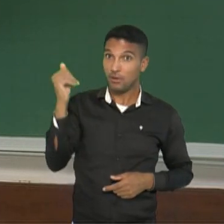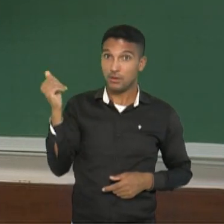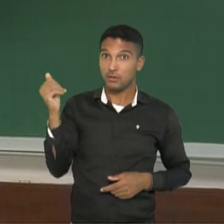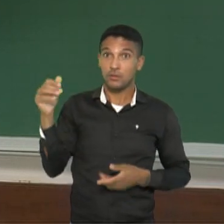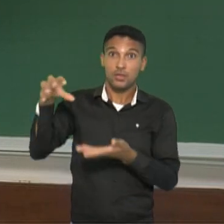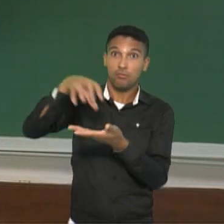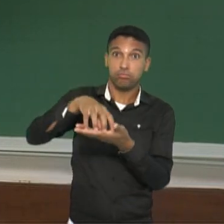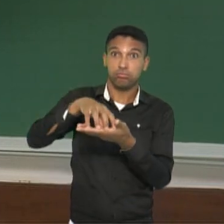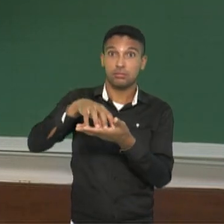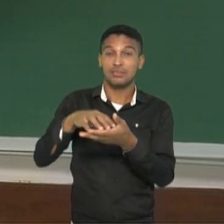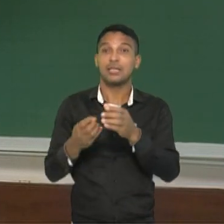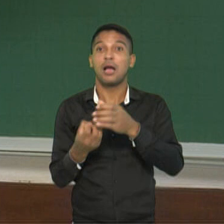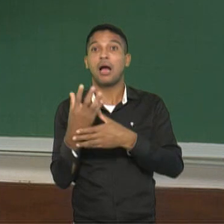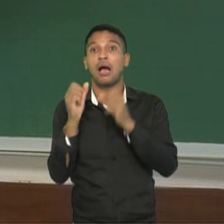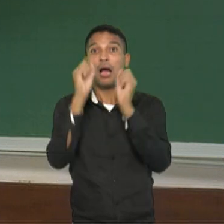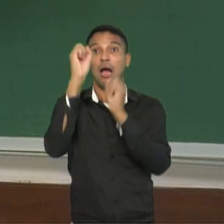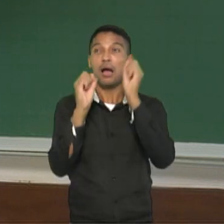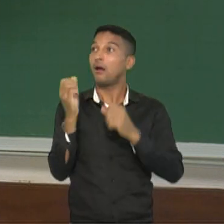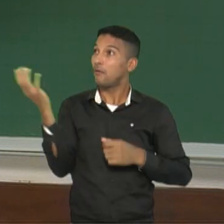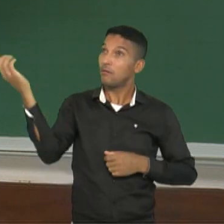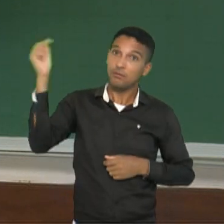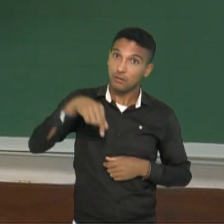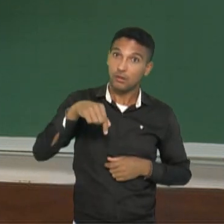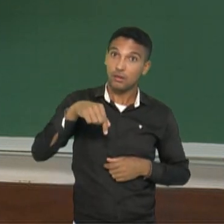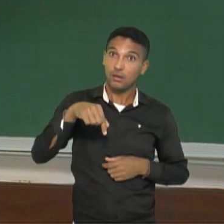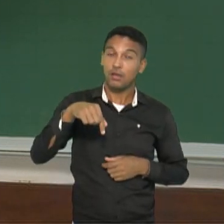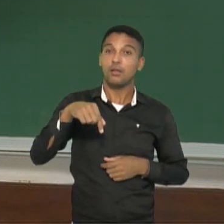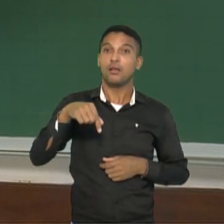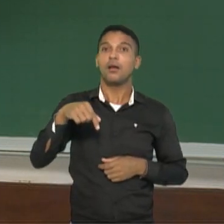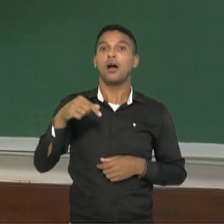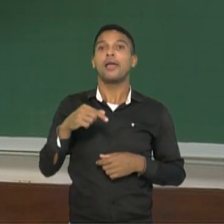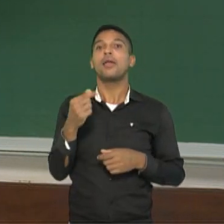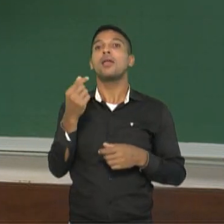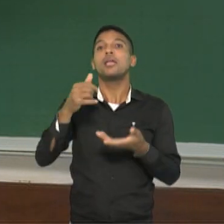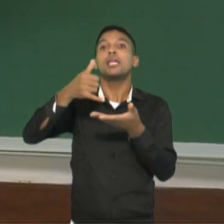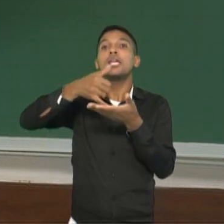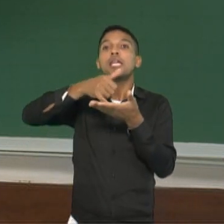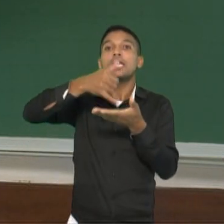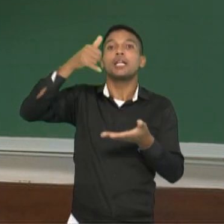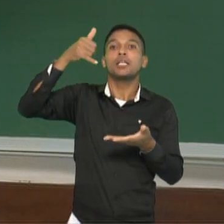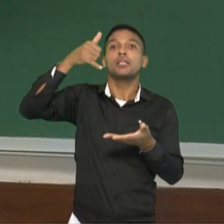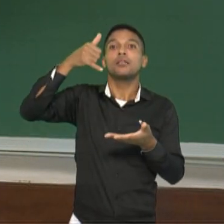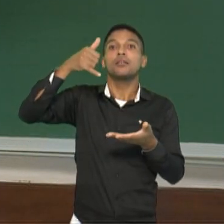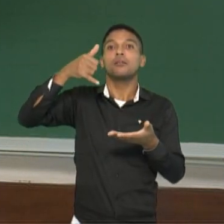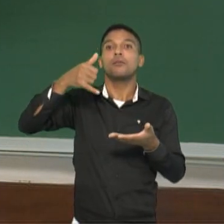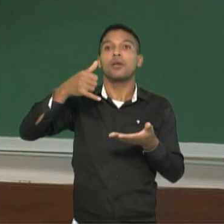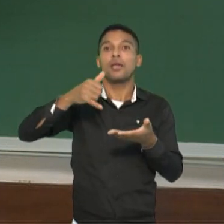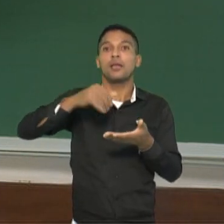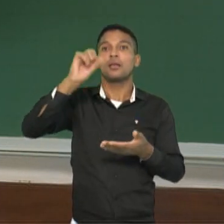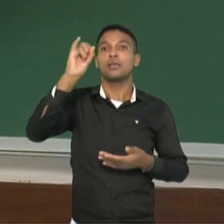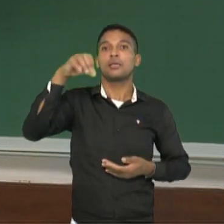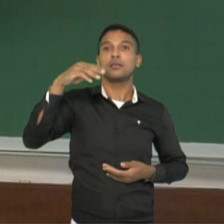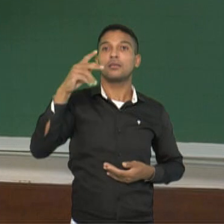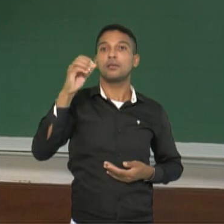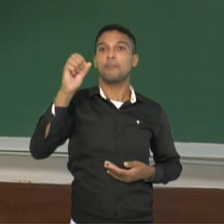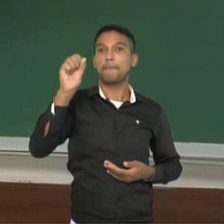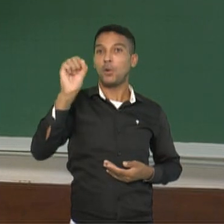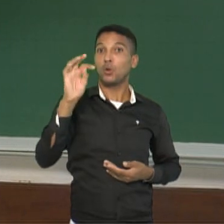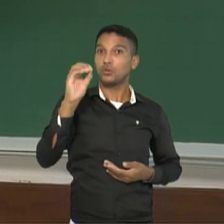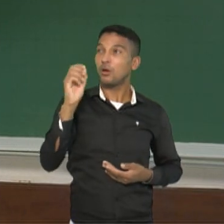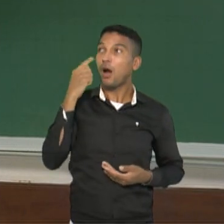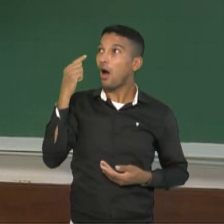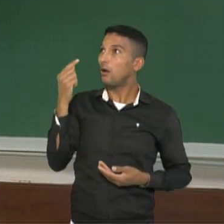incentivos são extremamente importantes, porque muitas vezes eles acabam sendo determinantes para que a